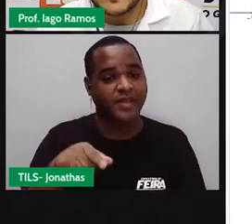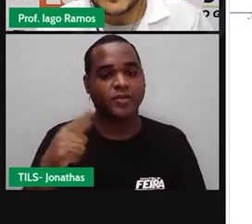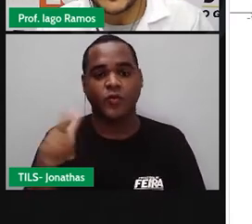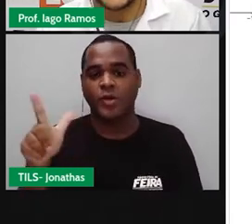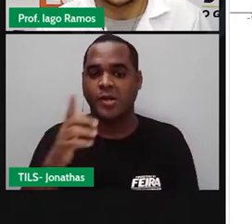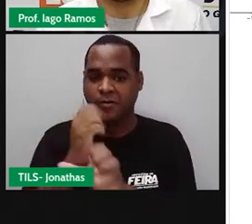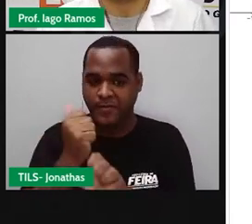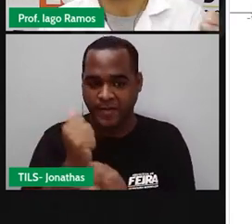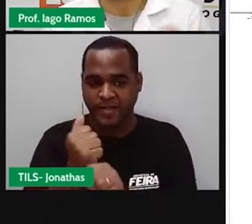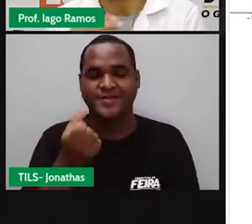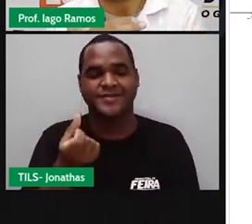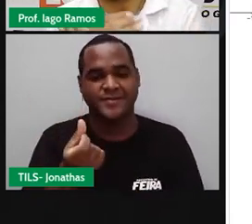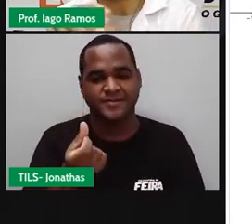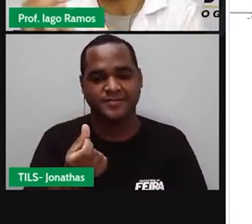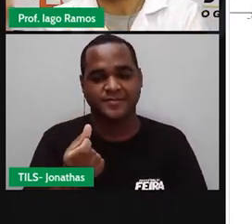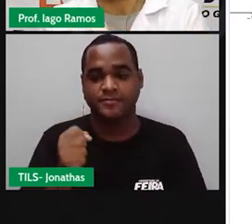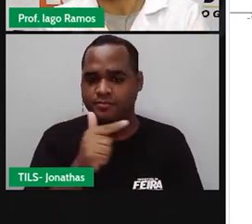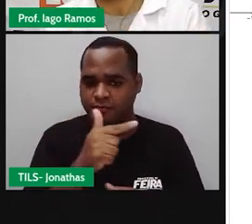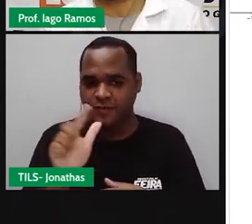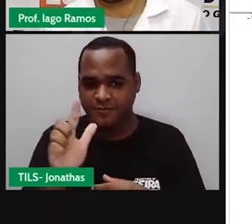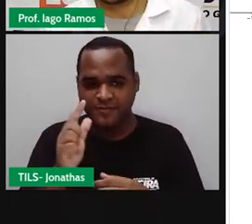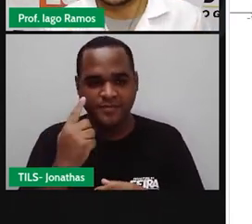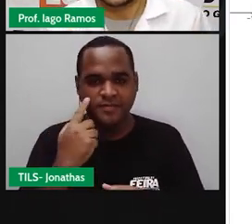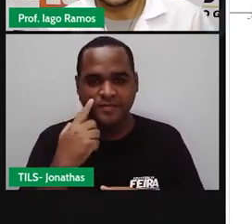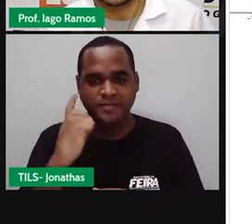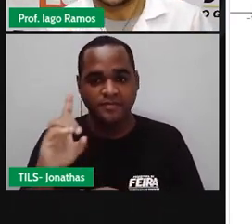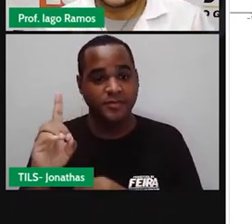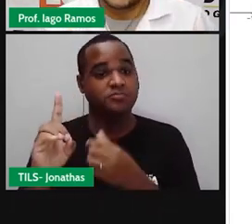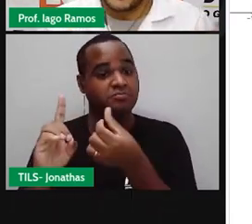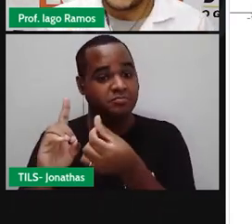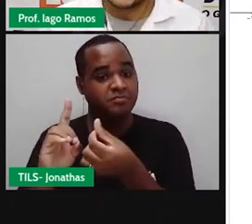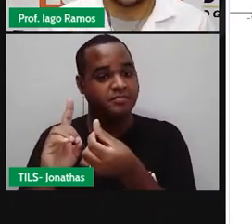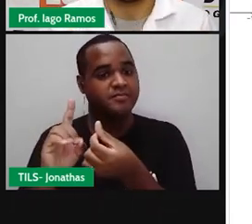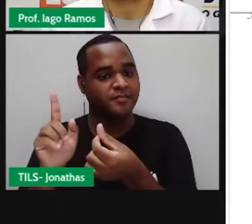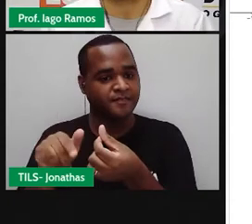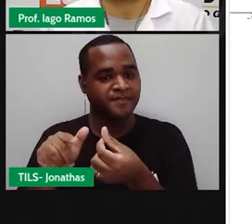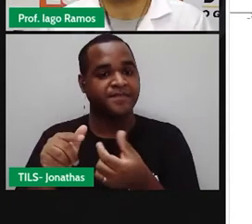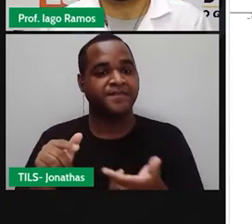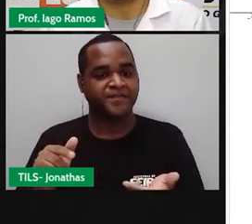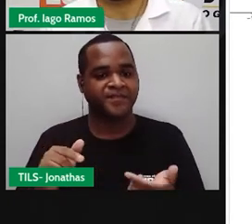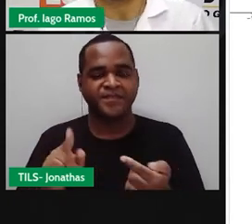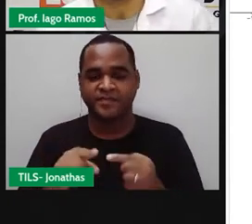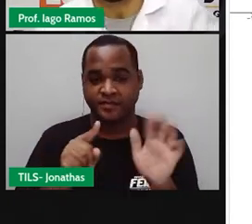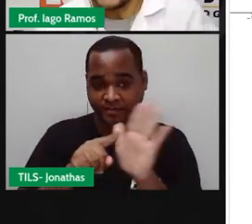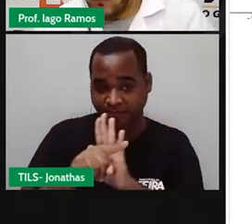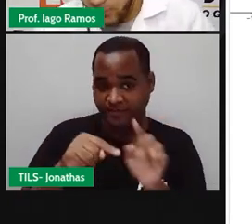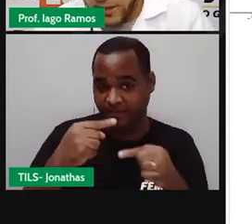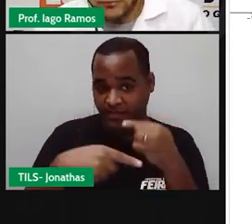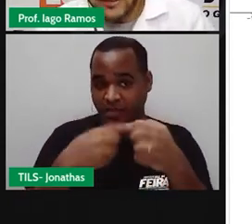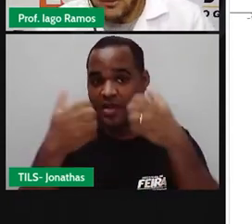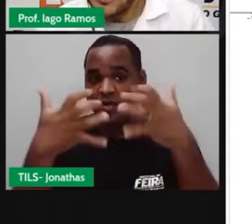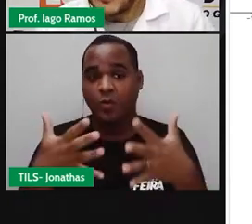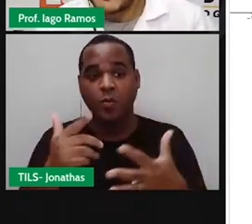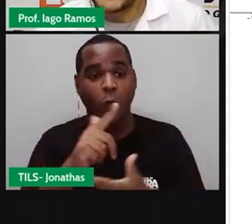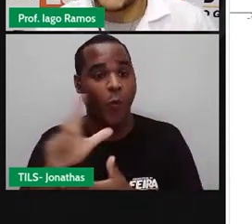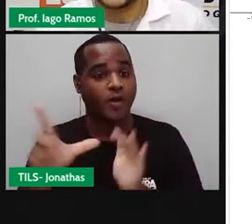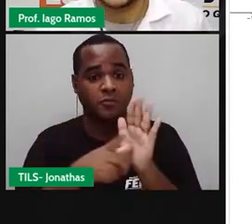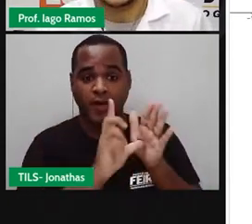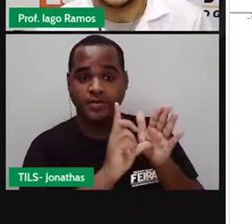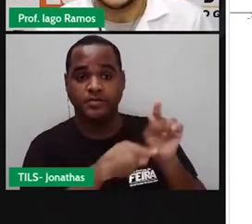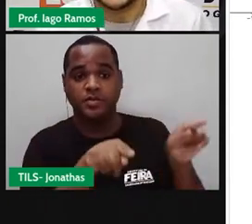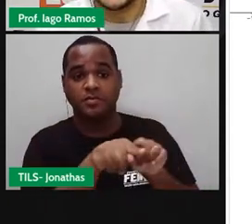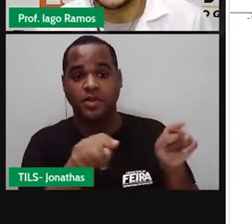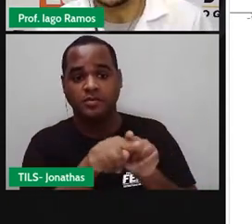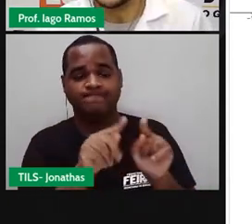seis. É quem fica à direita do número seis. Se eu perguntei o sucessor, eu vou perguntar o antecessor.